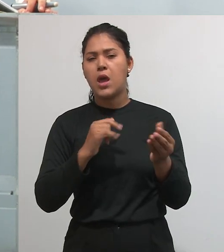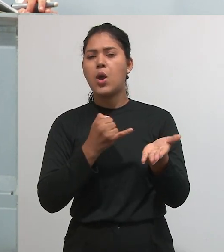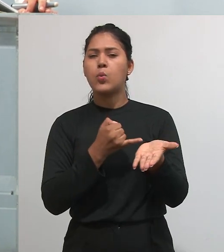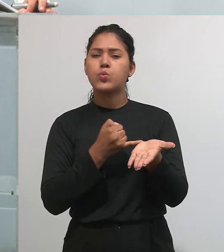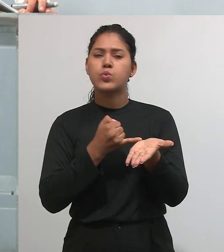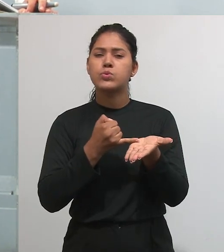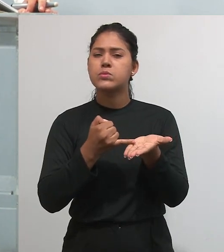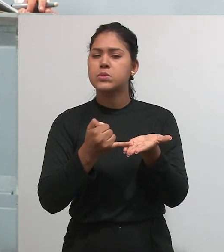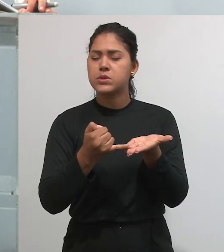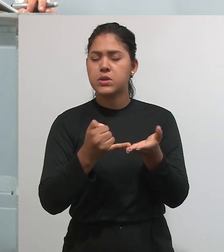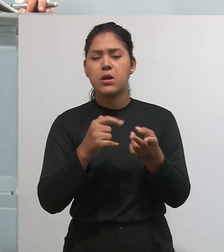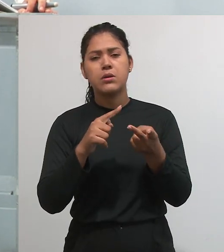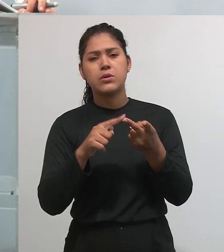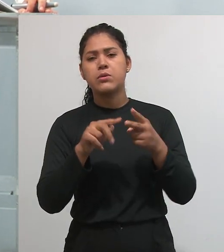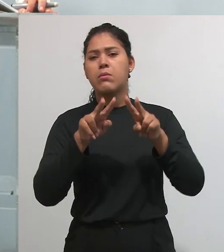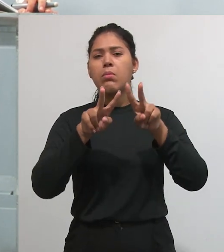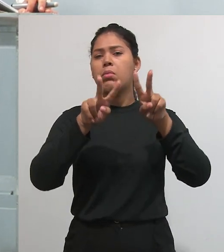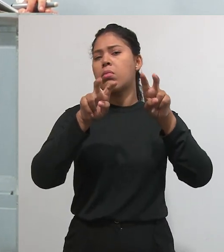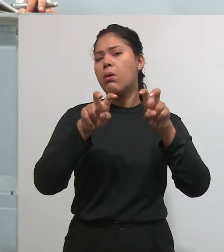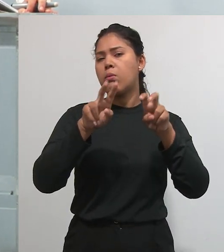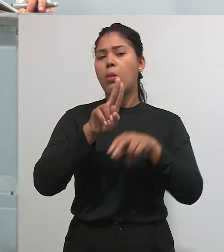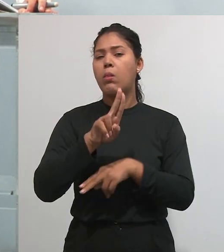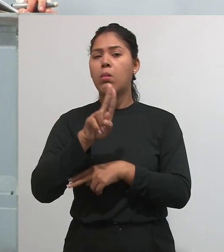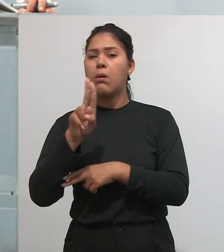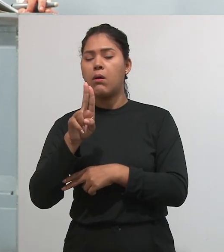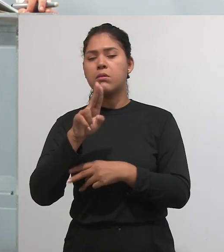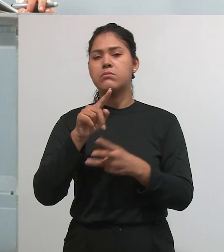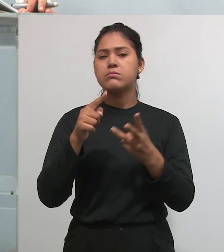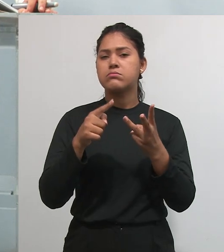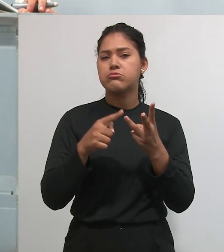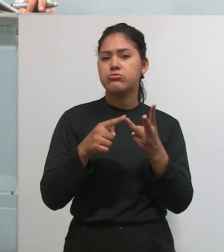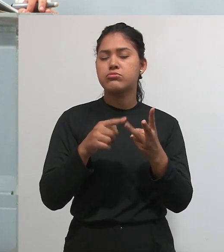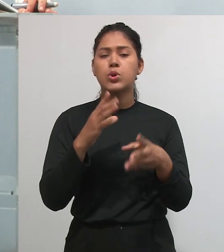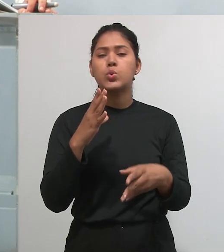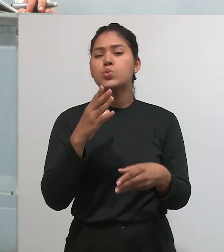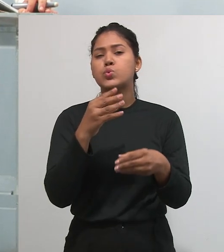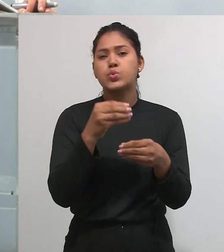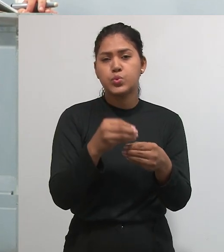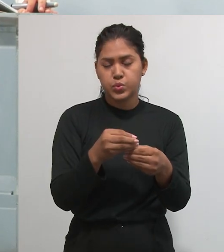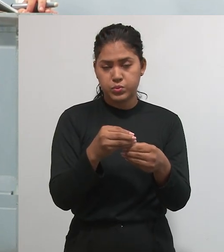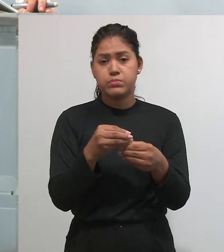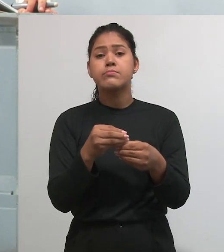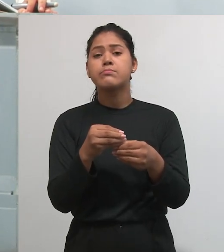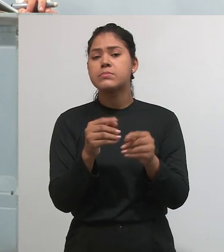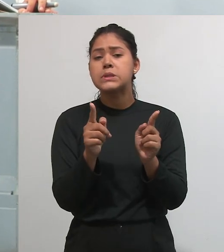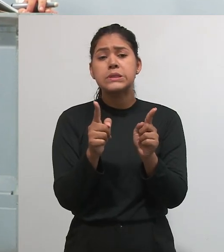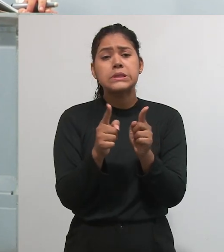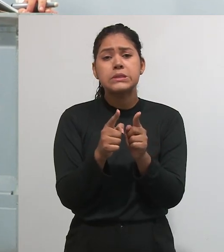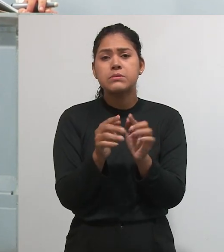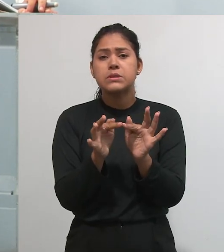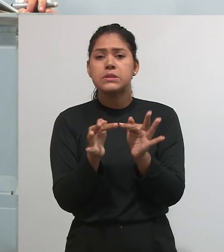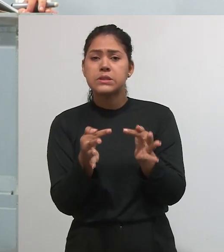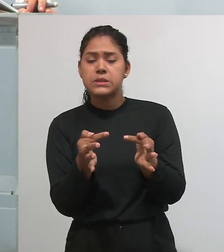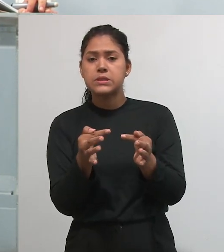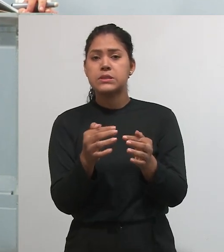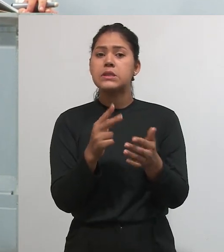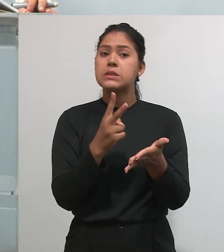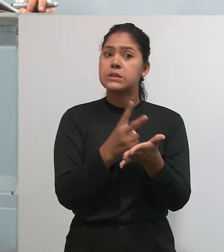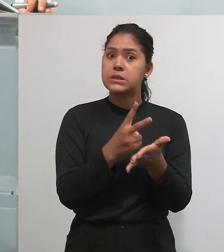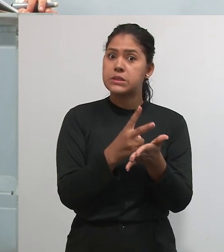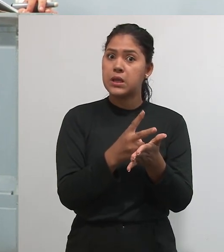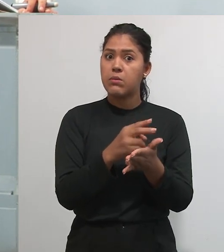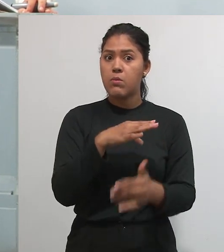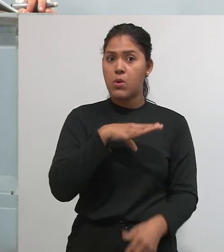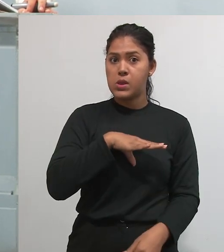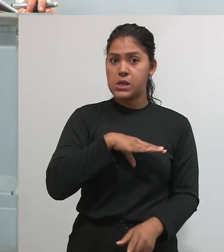introdução, um título sugestivo, uma pequena introdução, um resumo pequeno, um abstract em inglês daquele